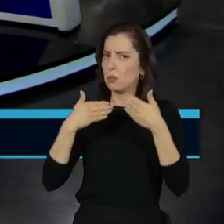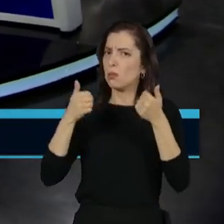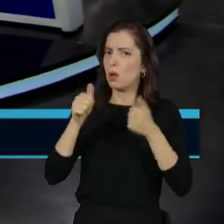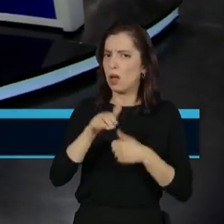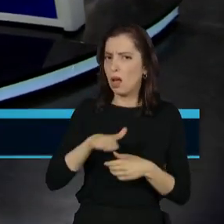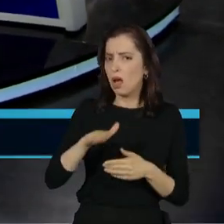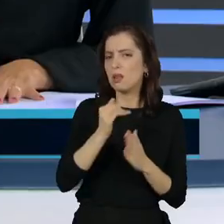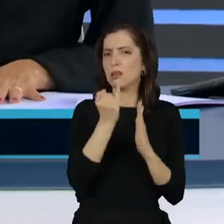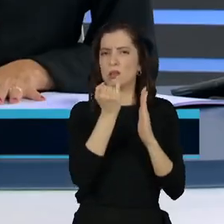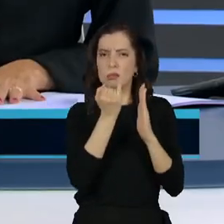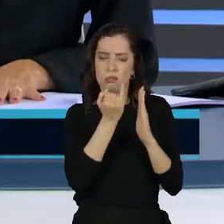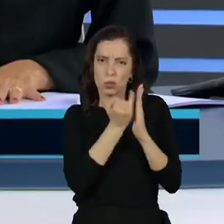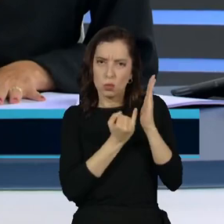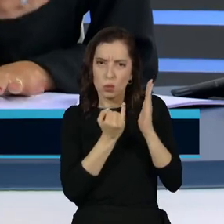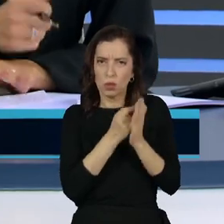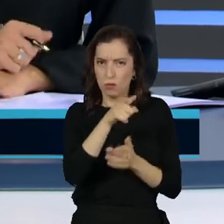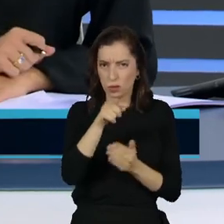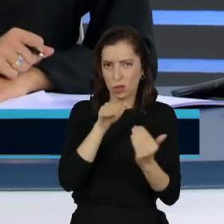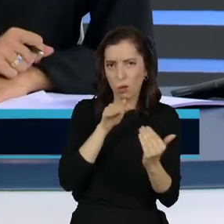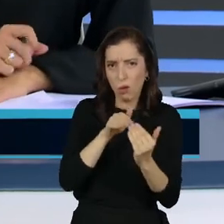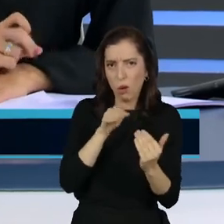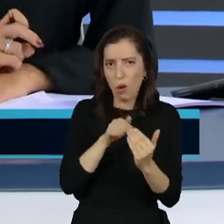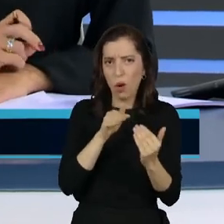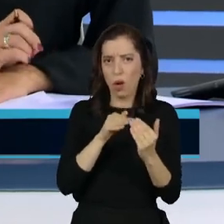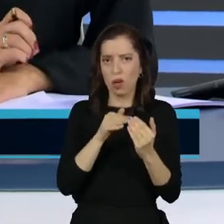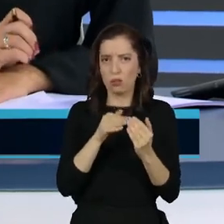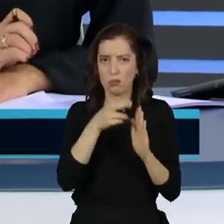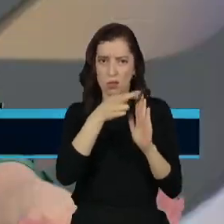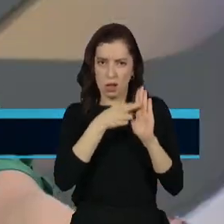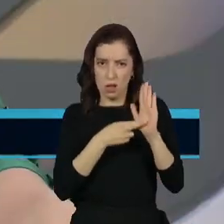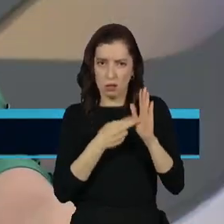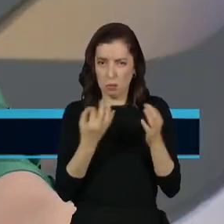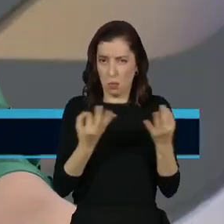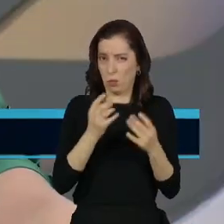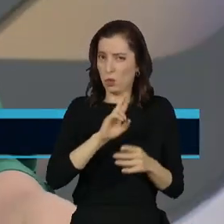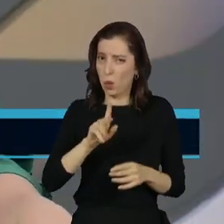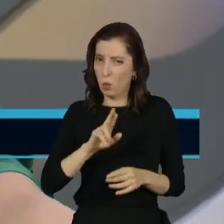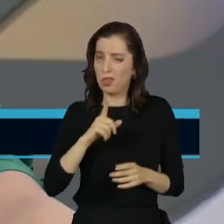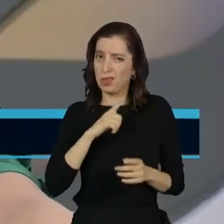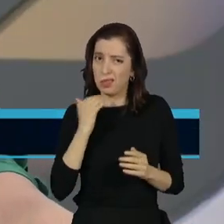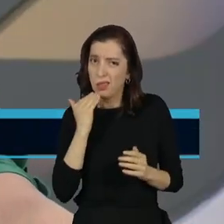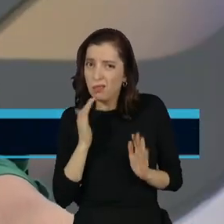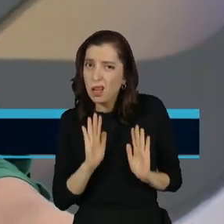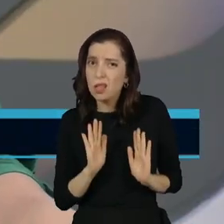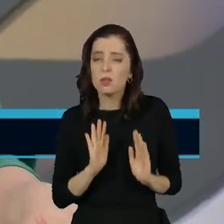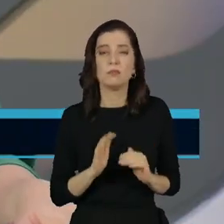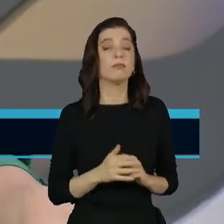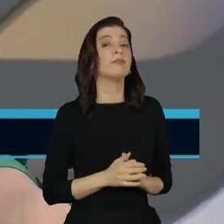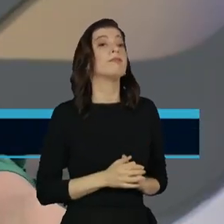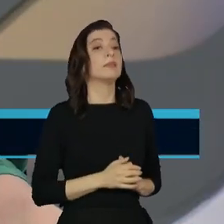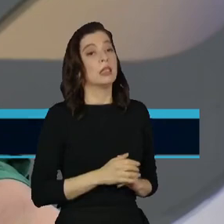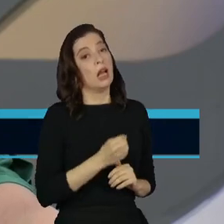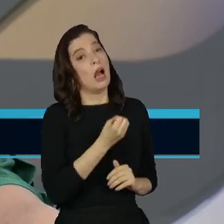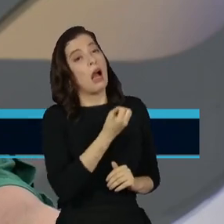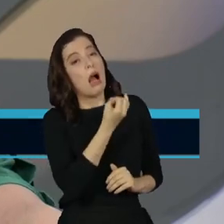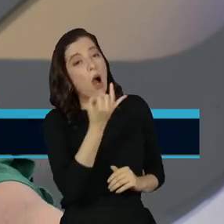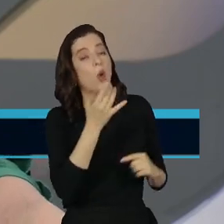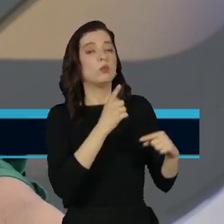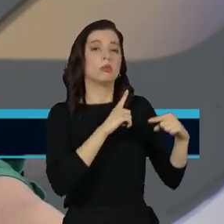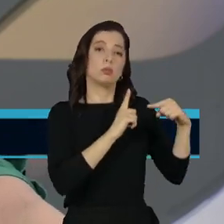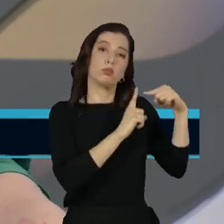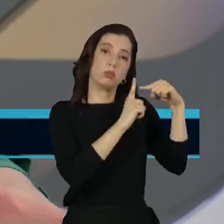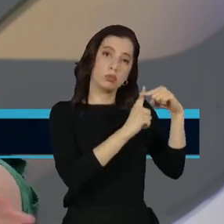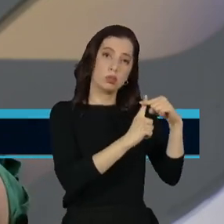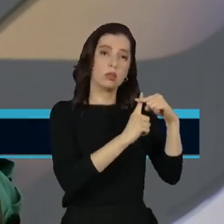concorda, mesmo que o texto não seja perfeito, como ele colocou? Eu acho que tem pontos realmente muito positivos de se fazer essa reforma